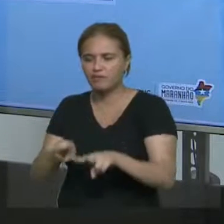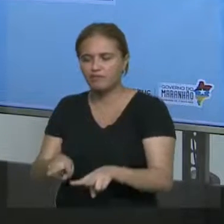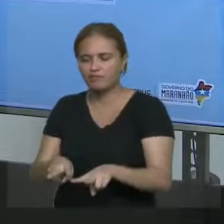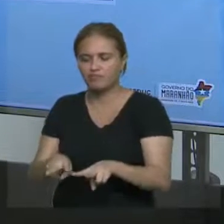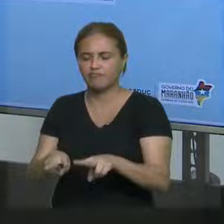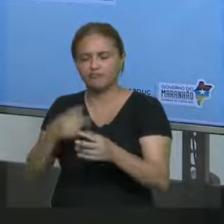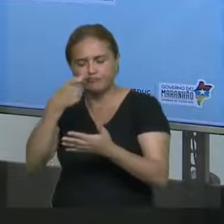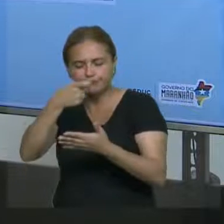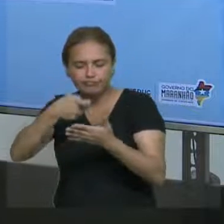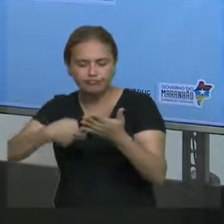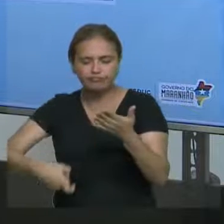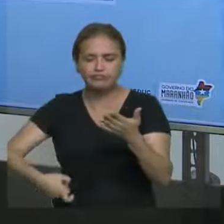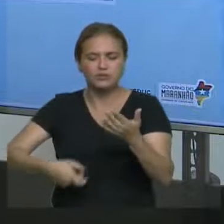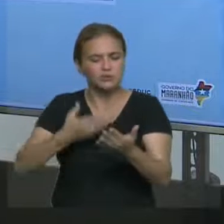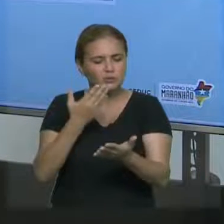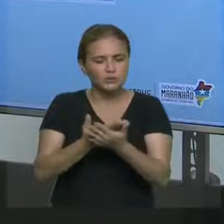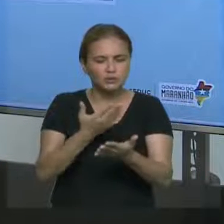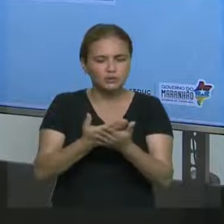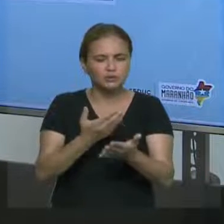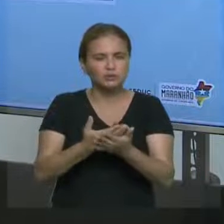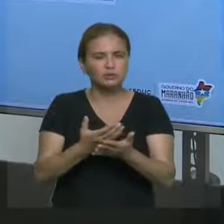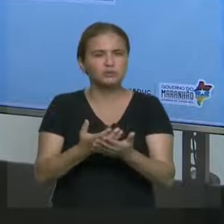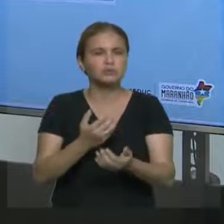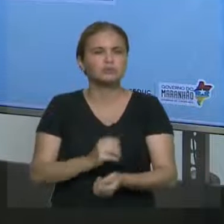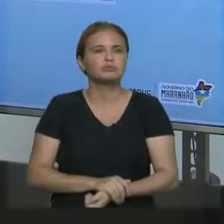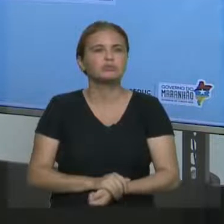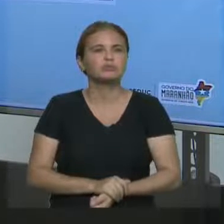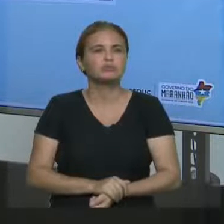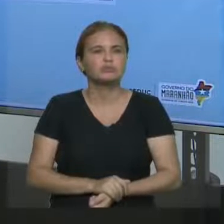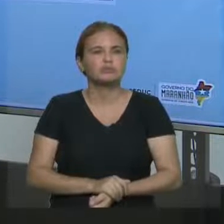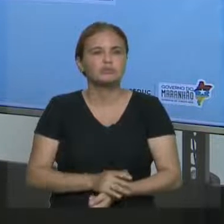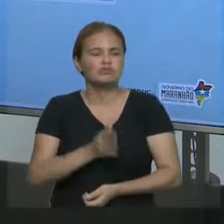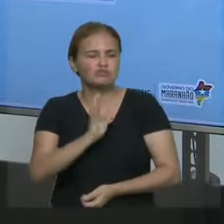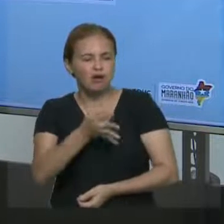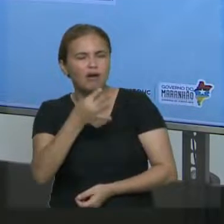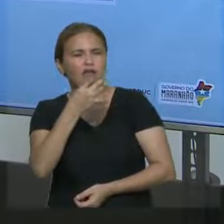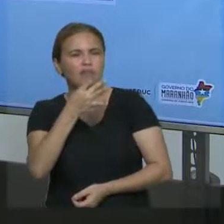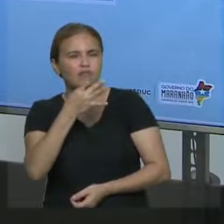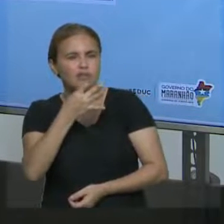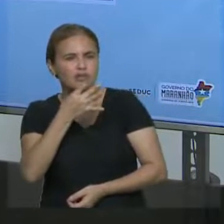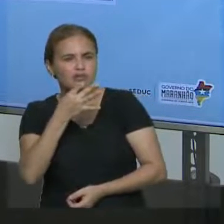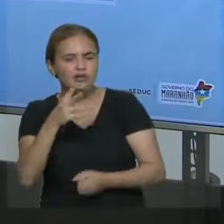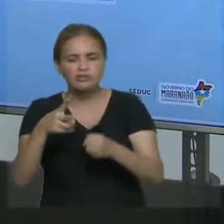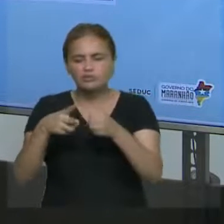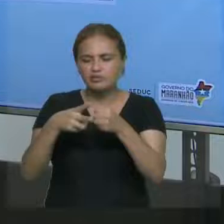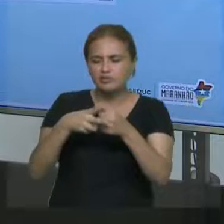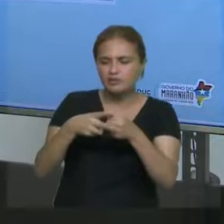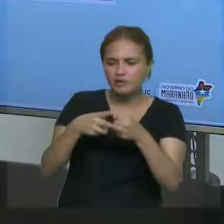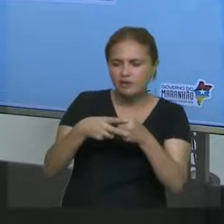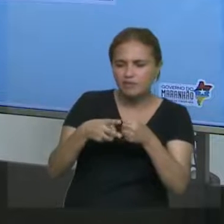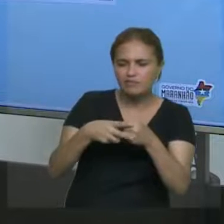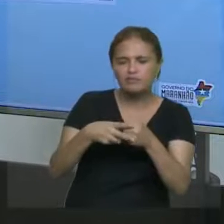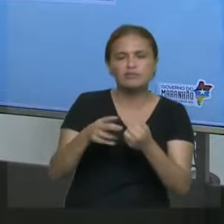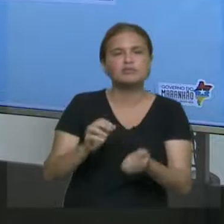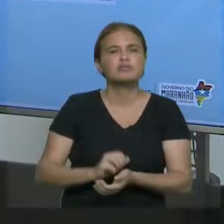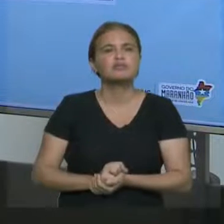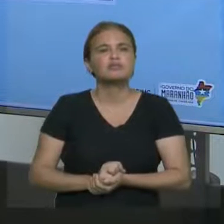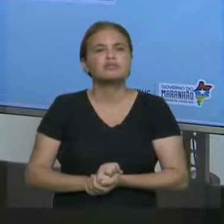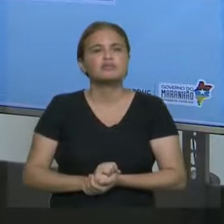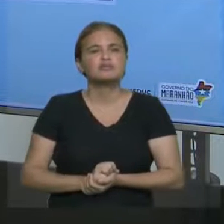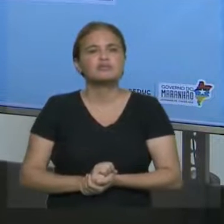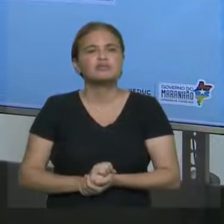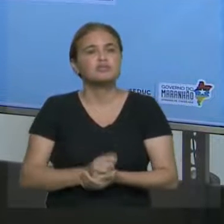dêem uma olhada no texto, refaçam o texto, apliquem o conhecimento de vocês, já que vocês já conhecem o verb to be, conhecem agora o Simple Present, ok?